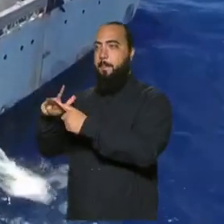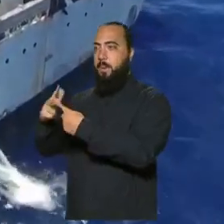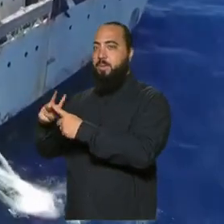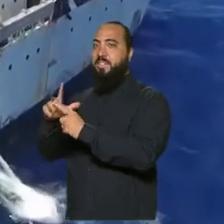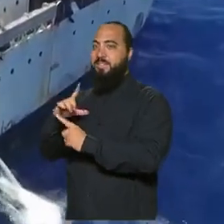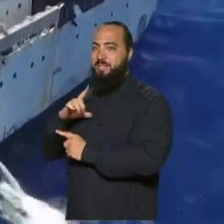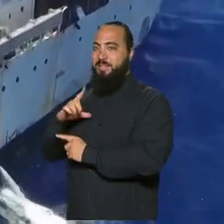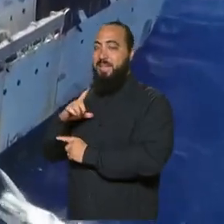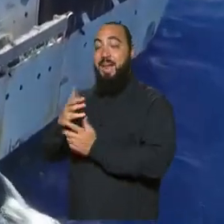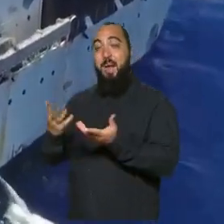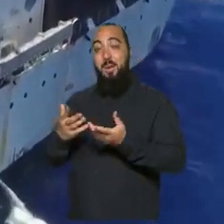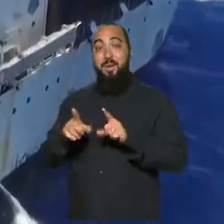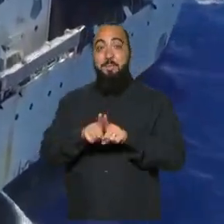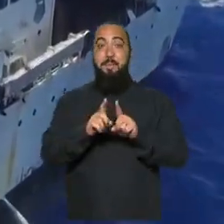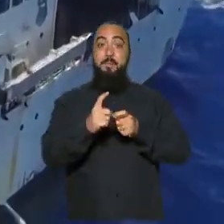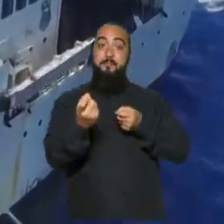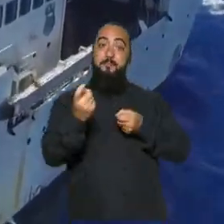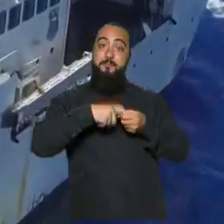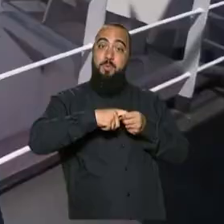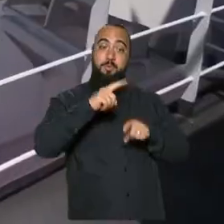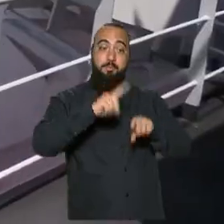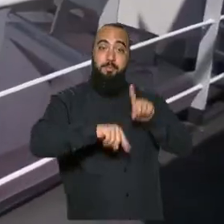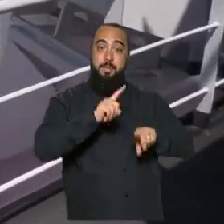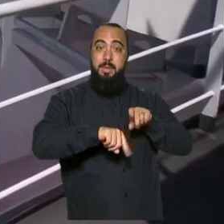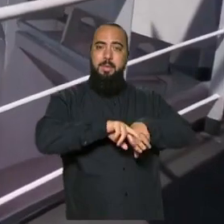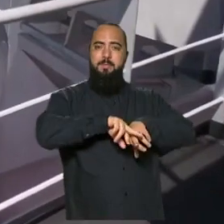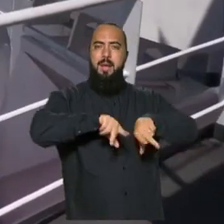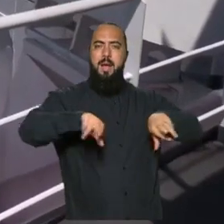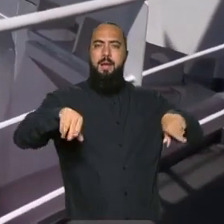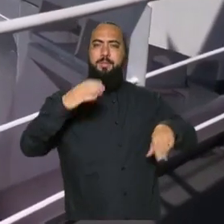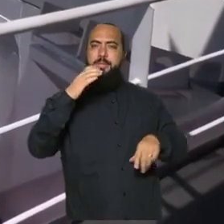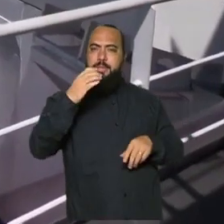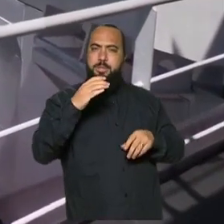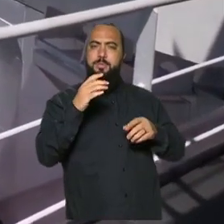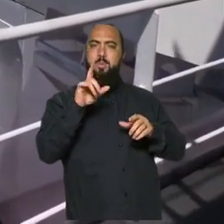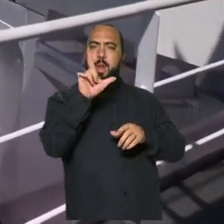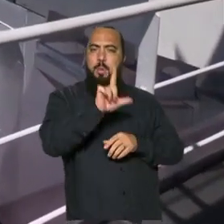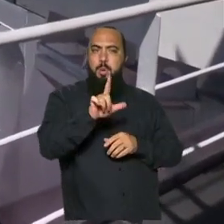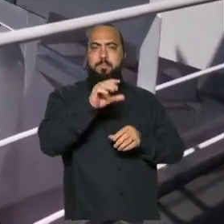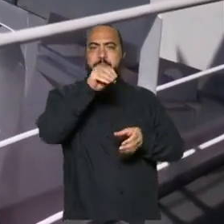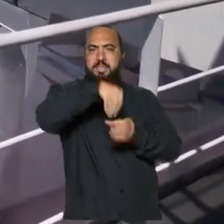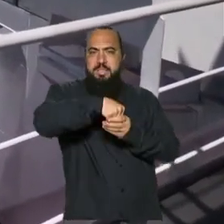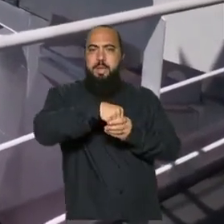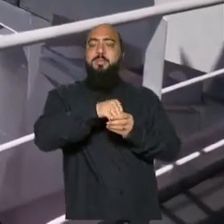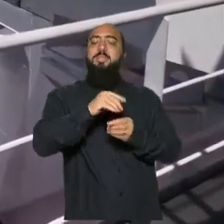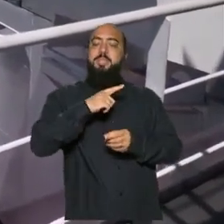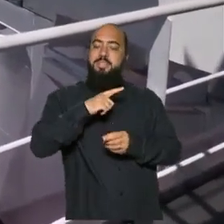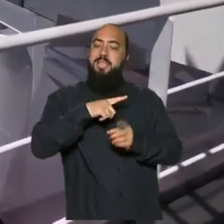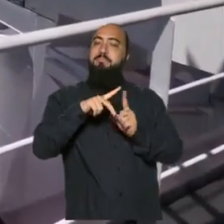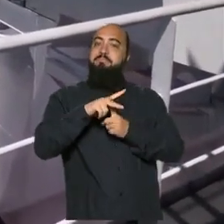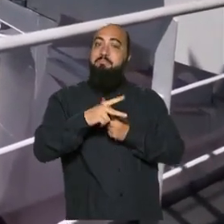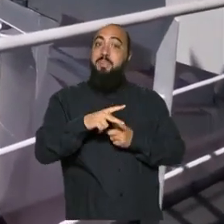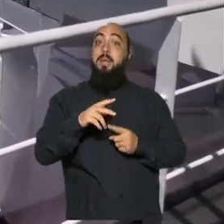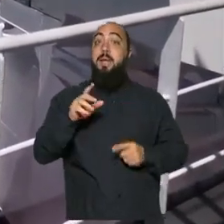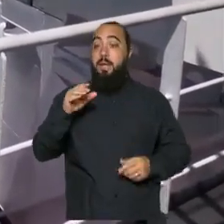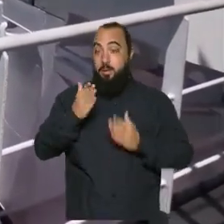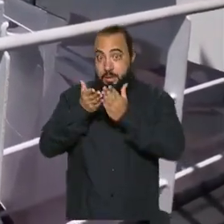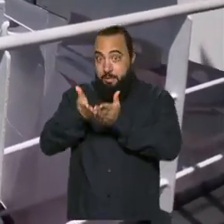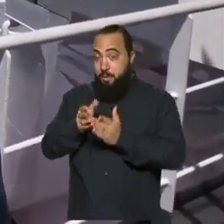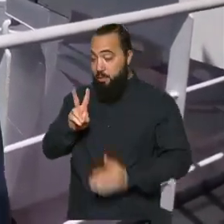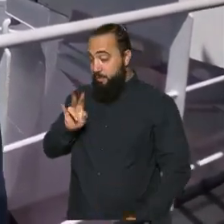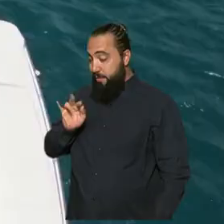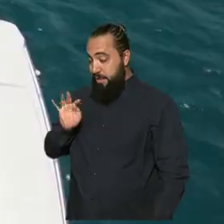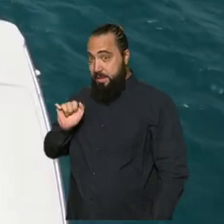investindo na recuperação de todos os equipamentos científicos do navio e dos laboratórios embarcados, não só do navio Vital, mas de outros